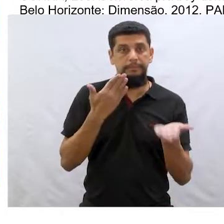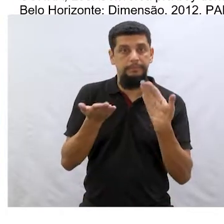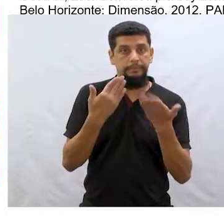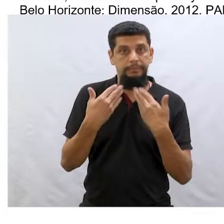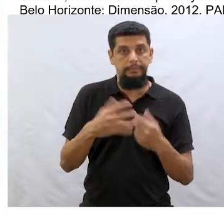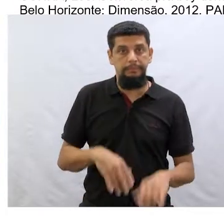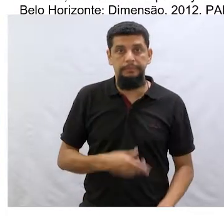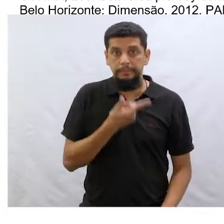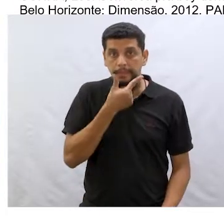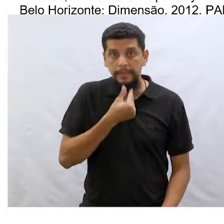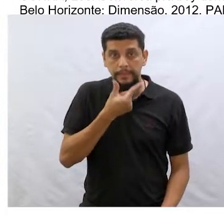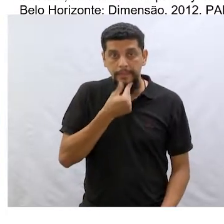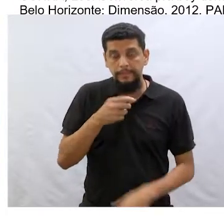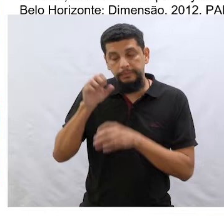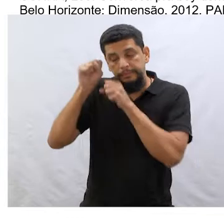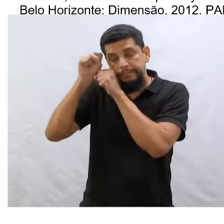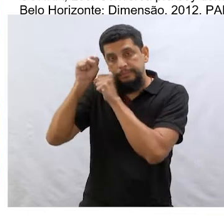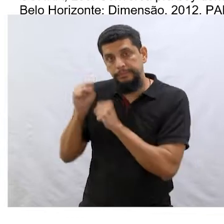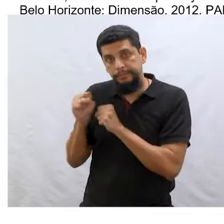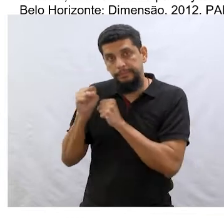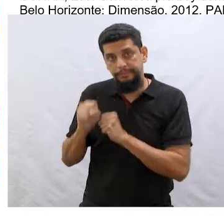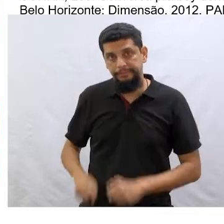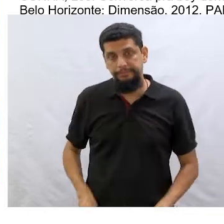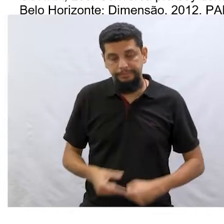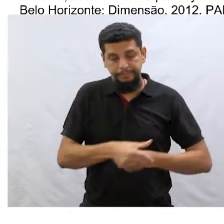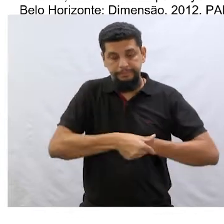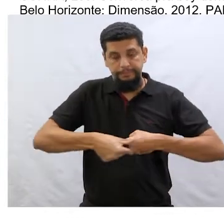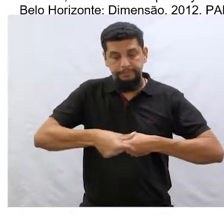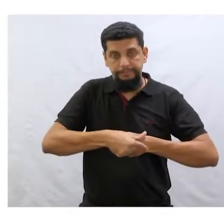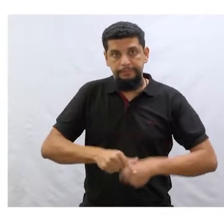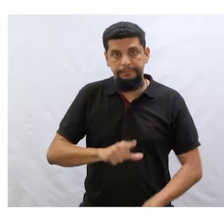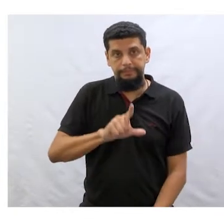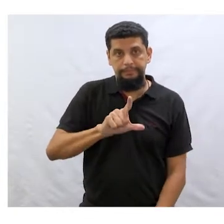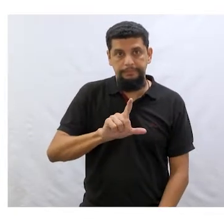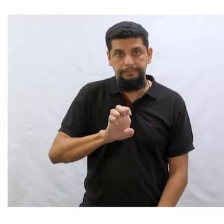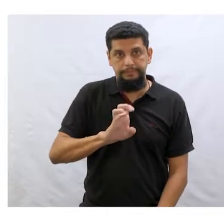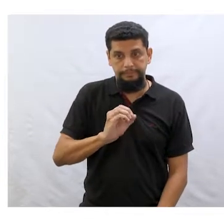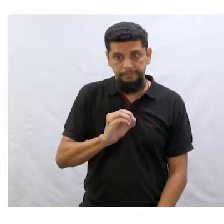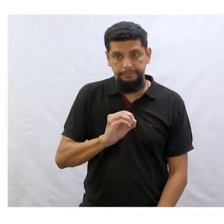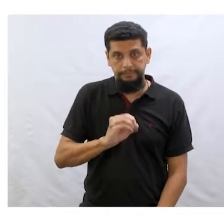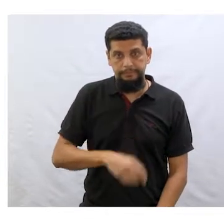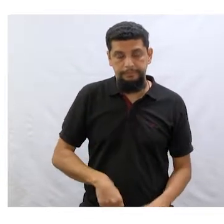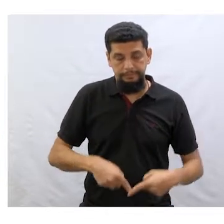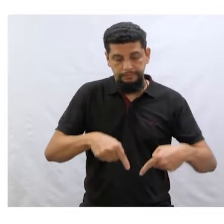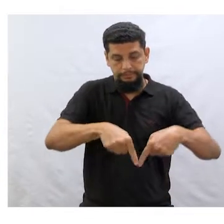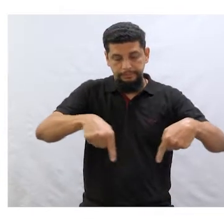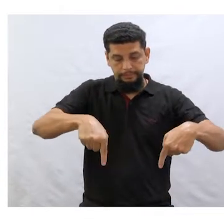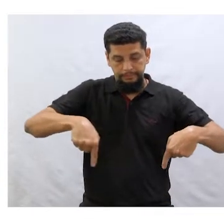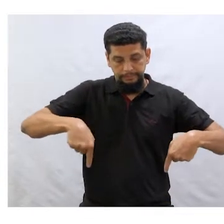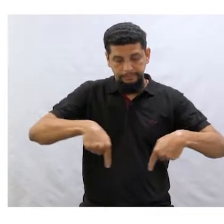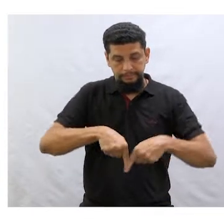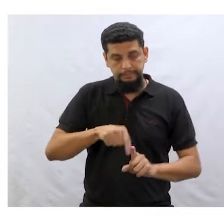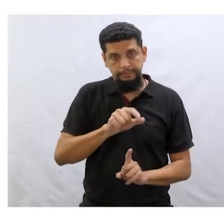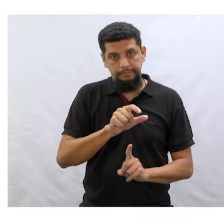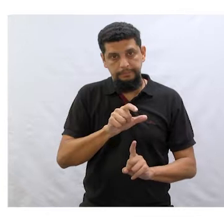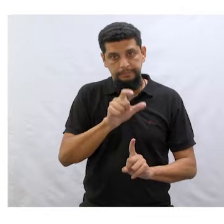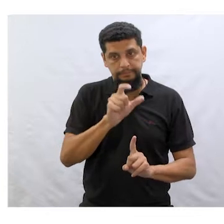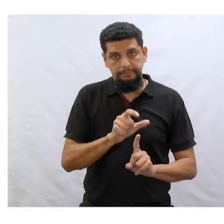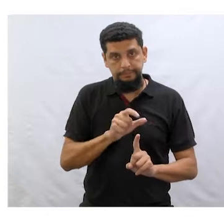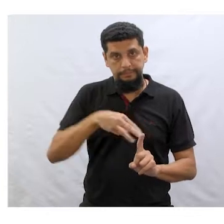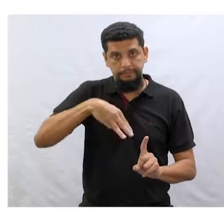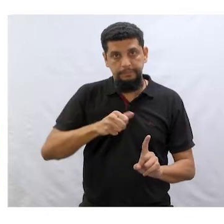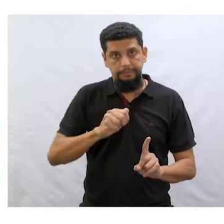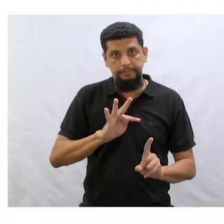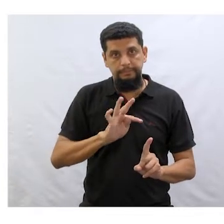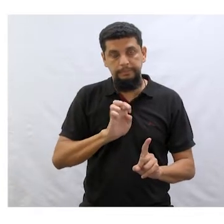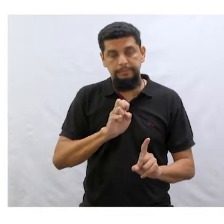Conversa para Boy Dormir, Léo Cunha O quarto do Matheus era cheio de